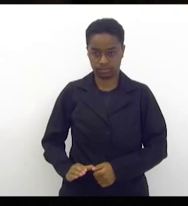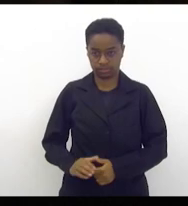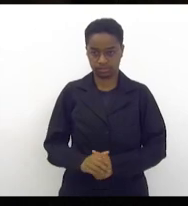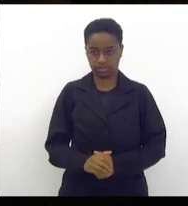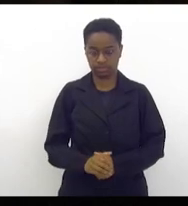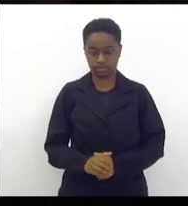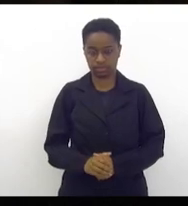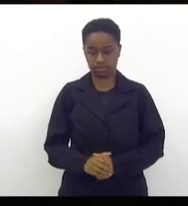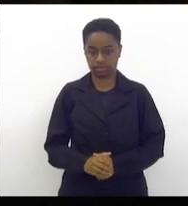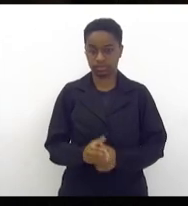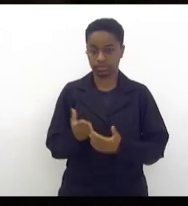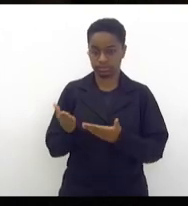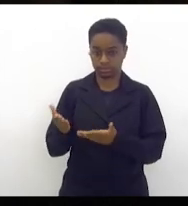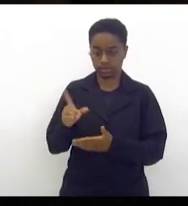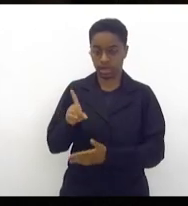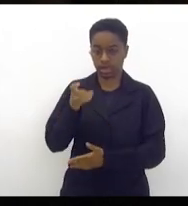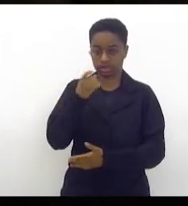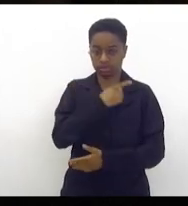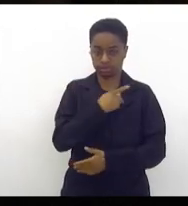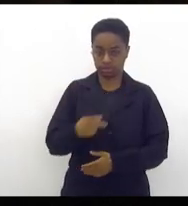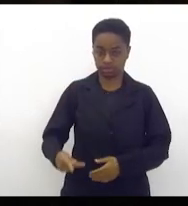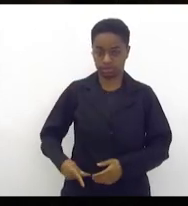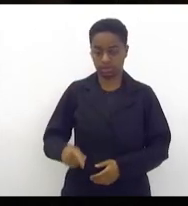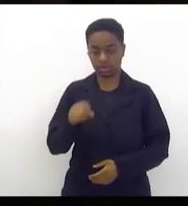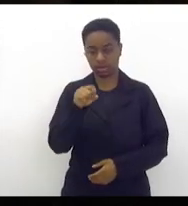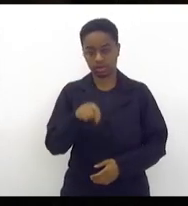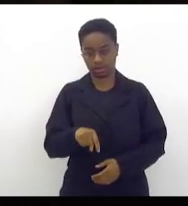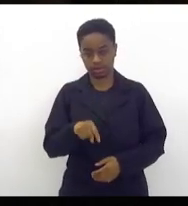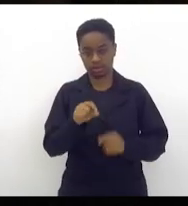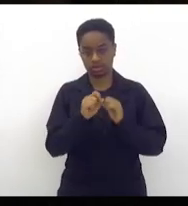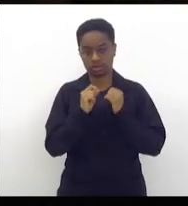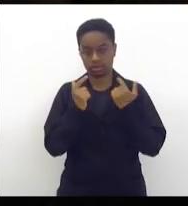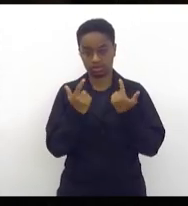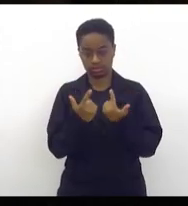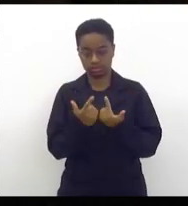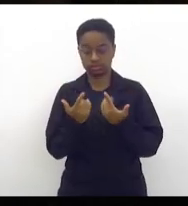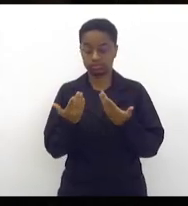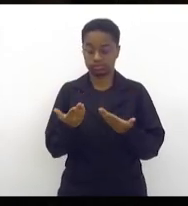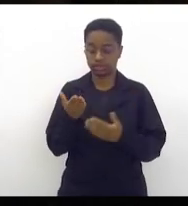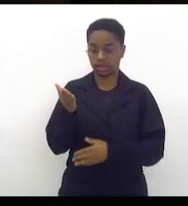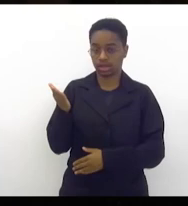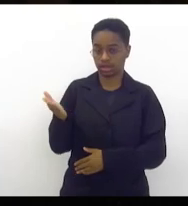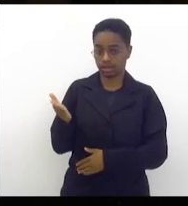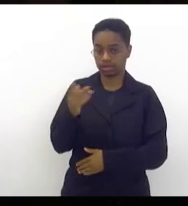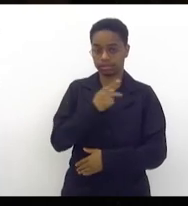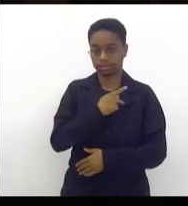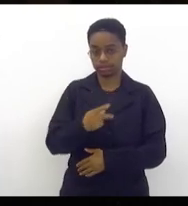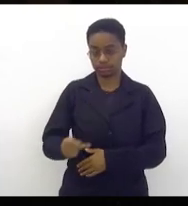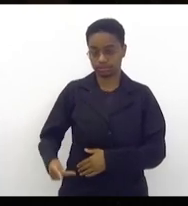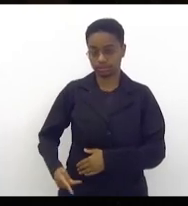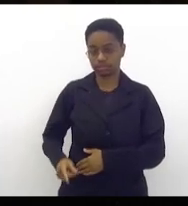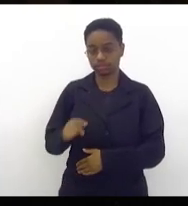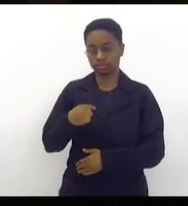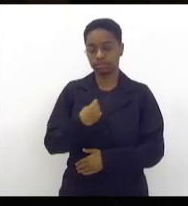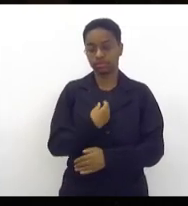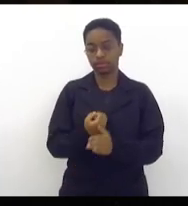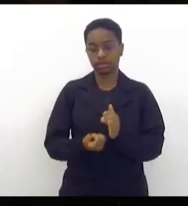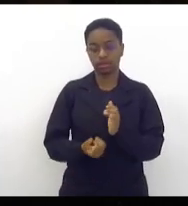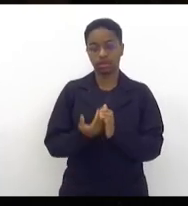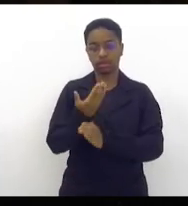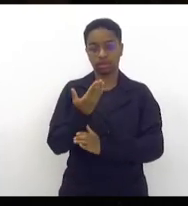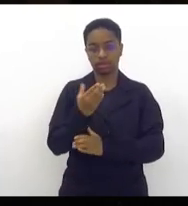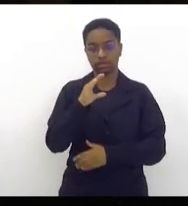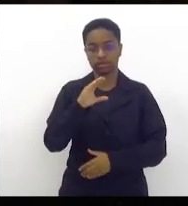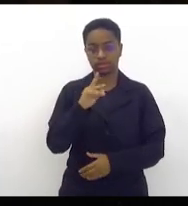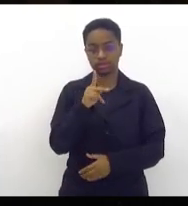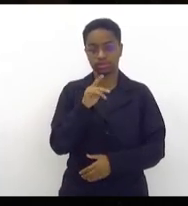o deputado André Siciliano presidiu essa casa e, sob a presidência dele, nós instalamos aqui a